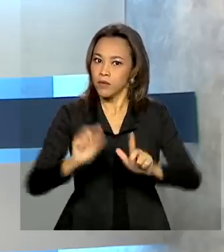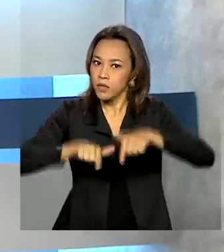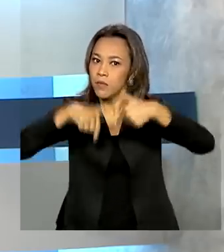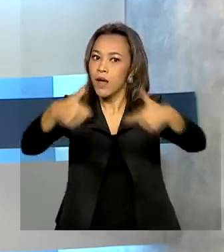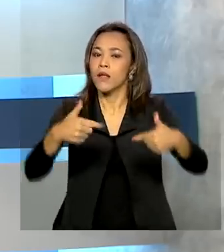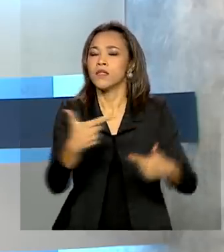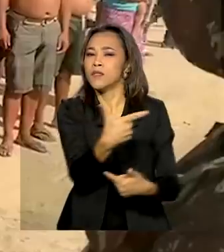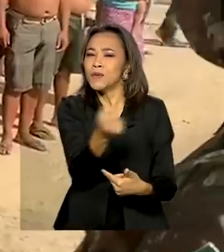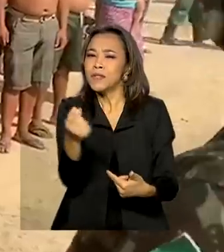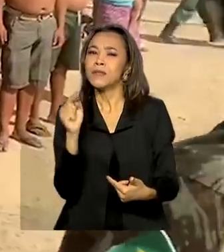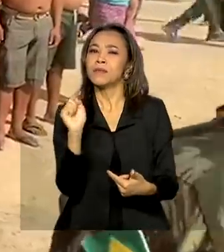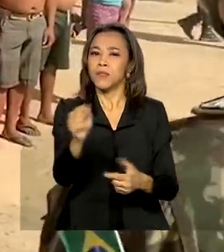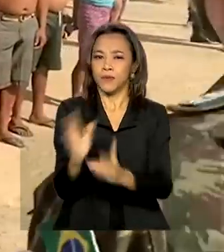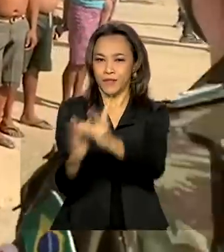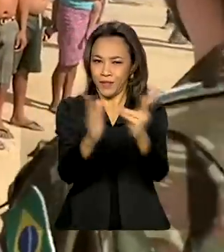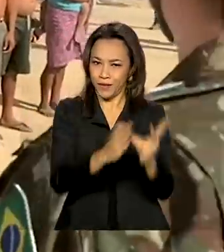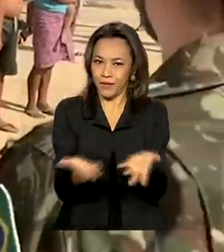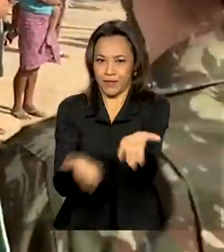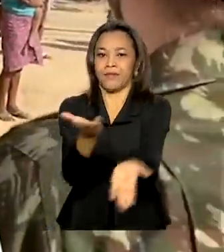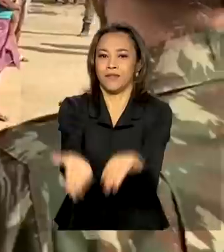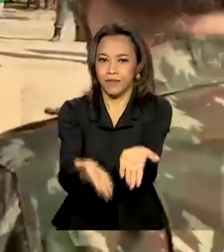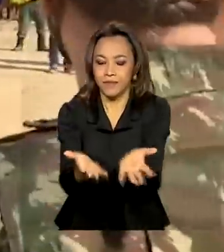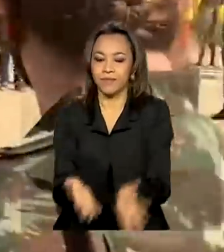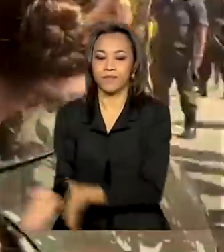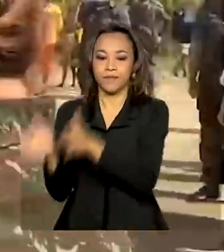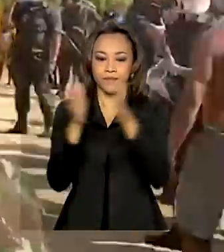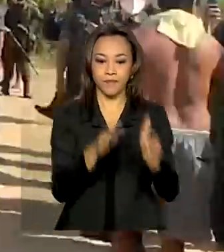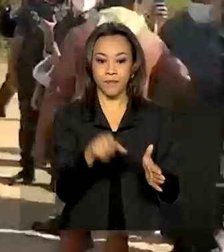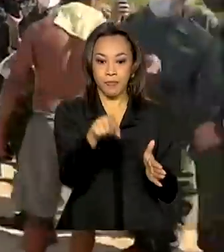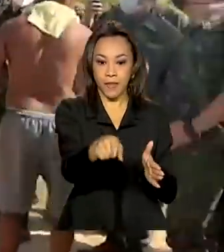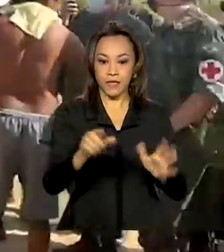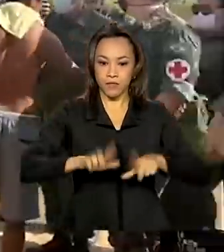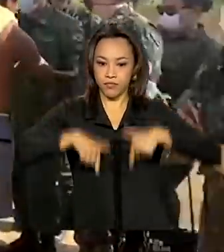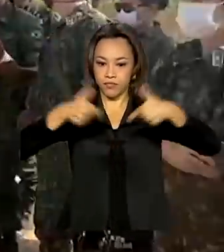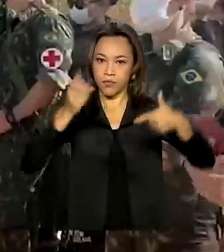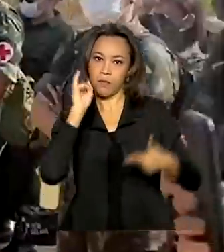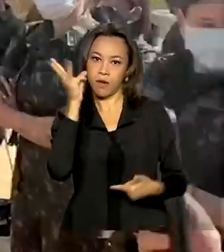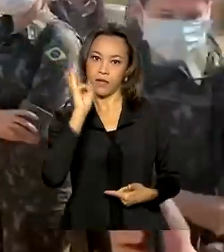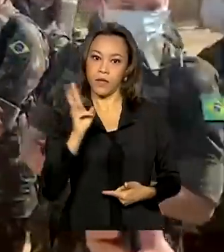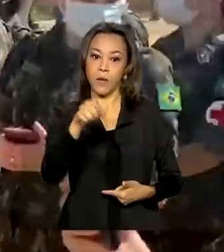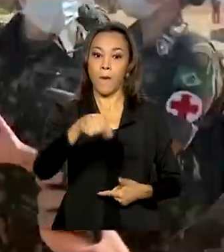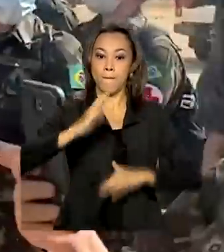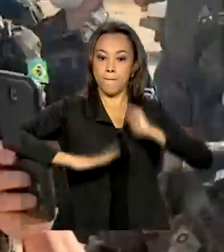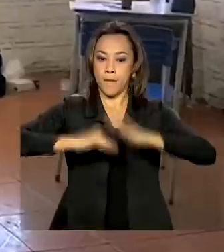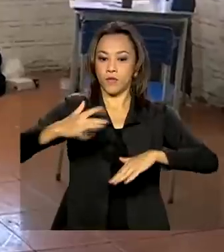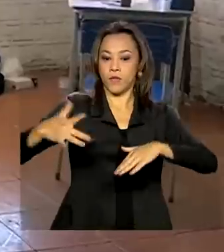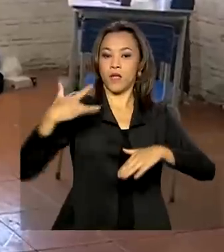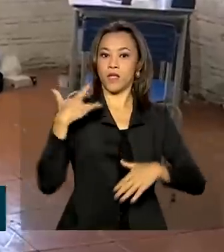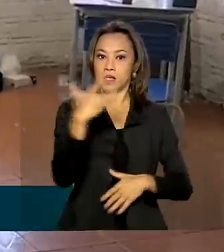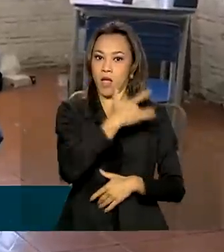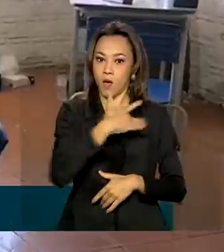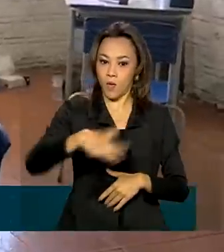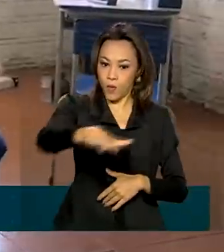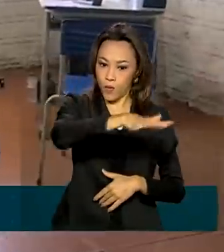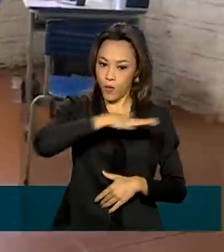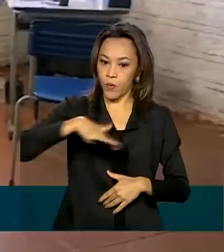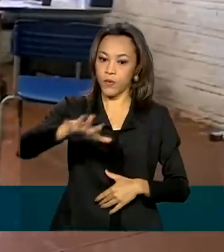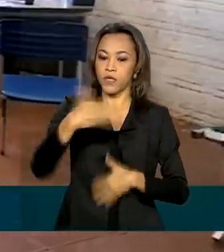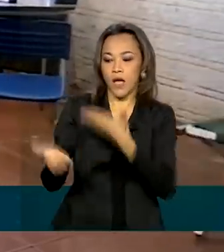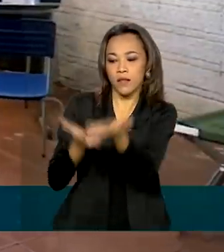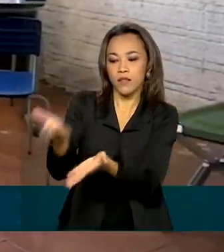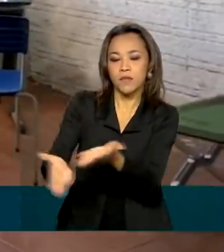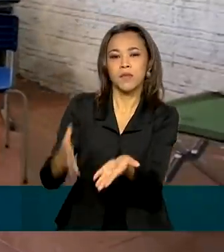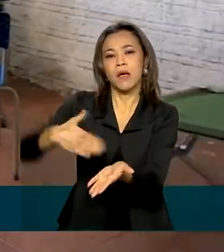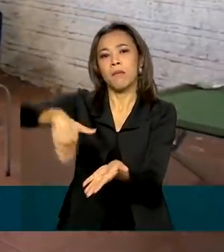atendidos. Na Operação Maranhão, profissionais de saúde prestaram atendimento a